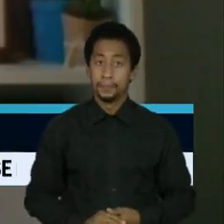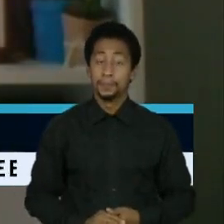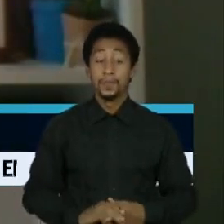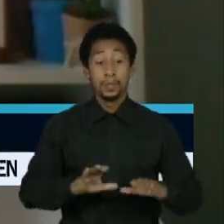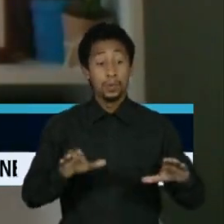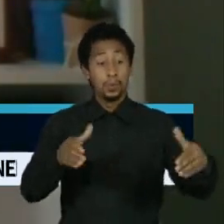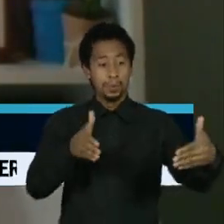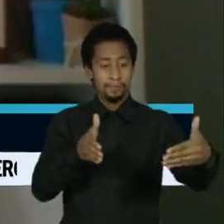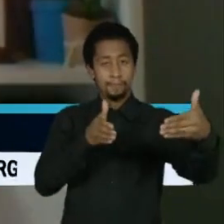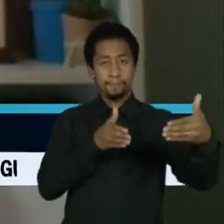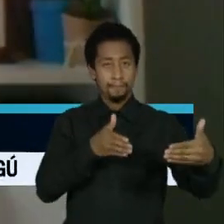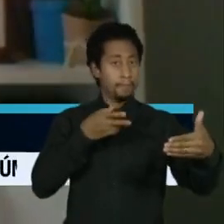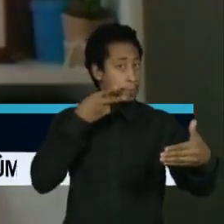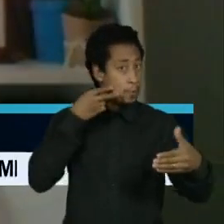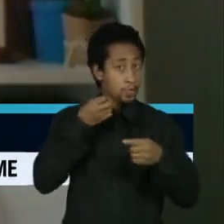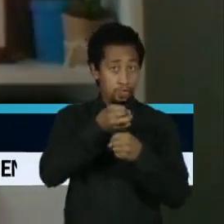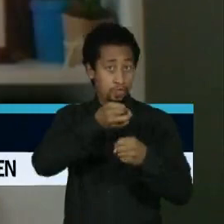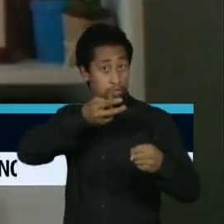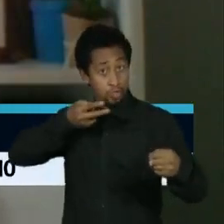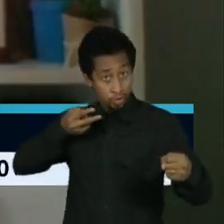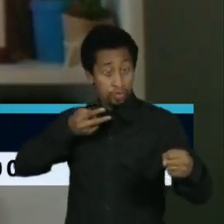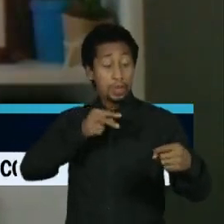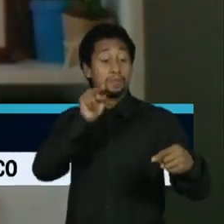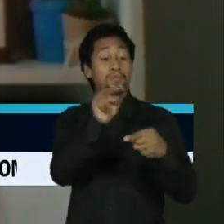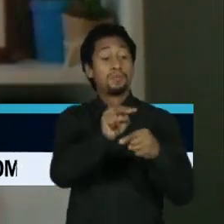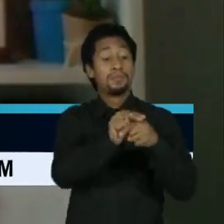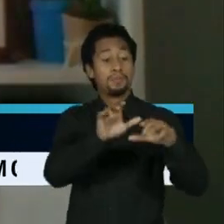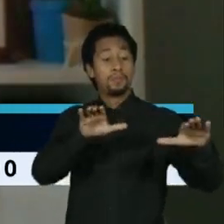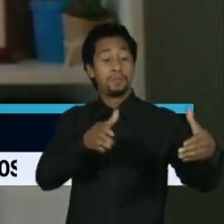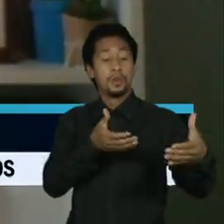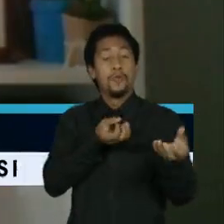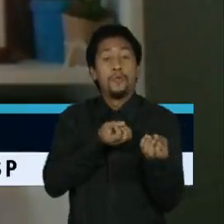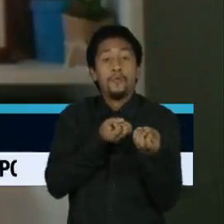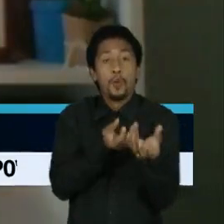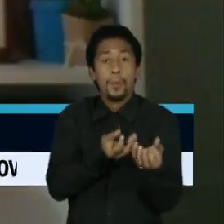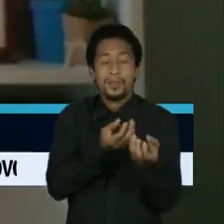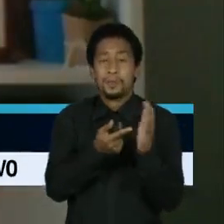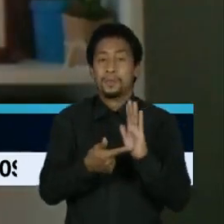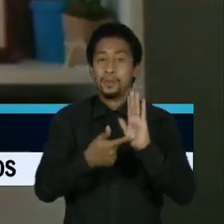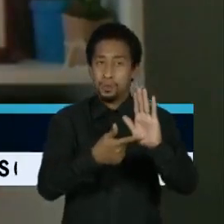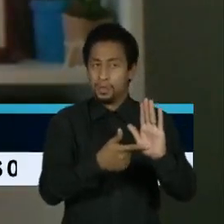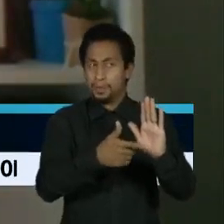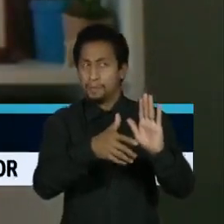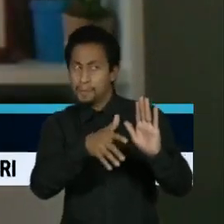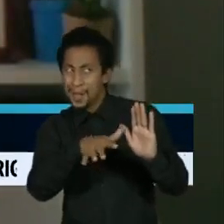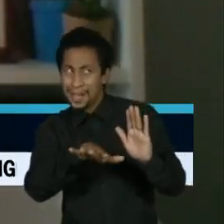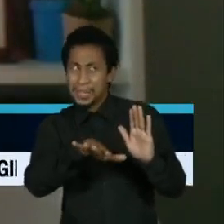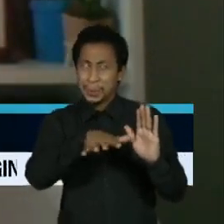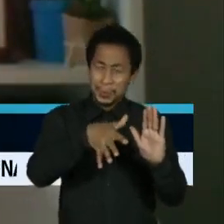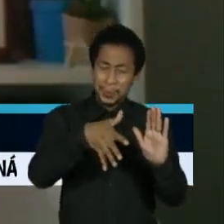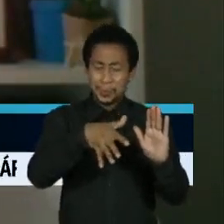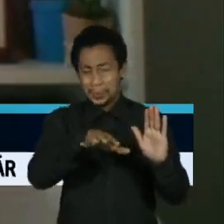índios, pelas informações locais que a gente obteve, têm uma média de